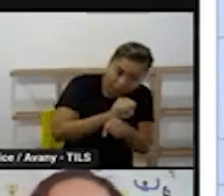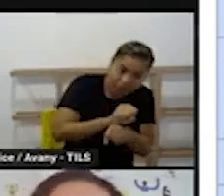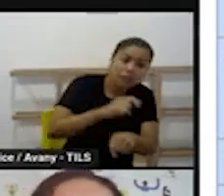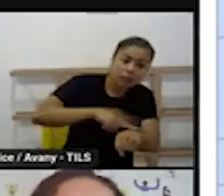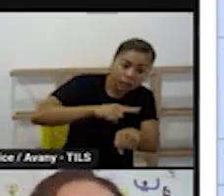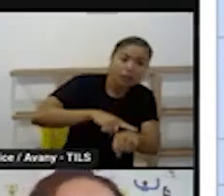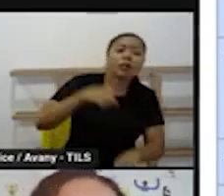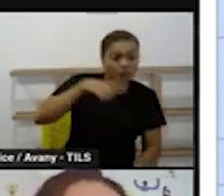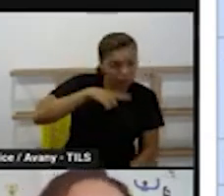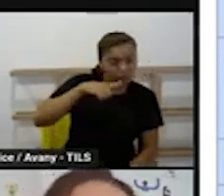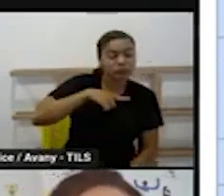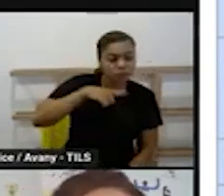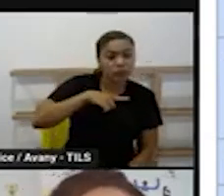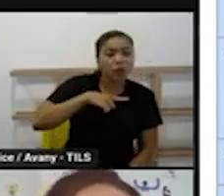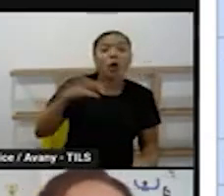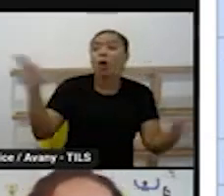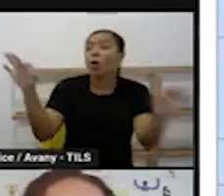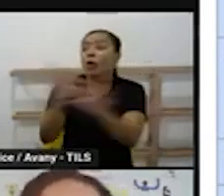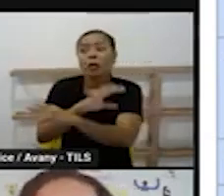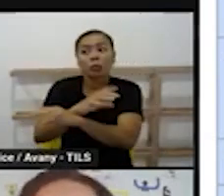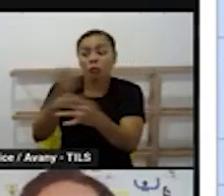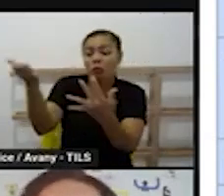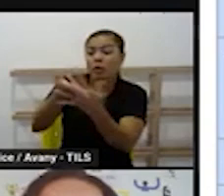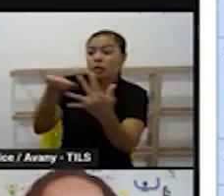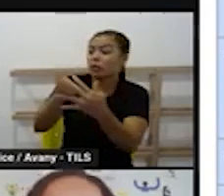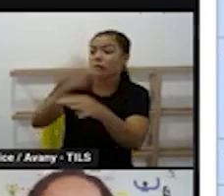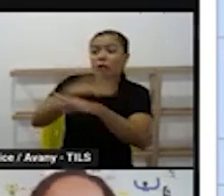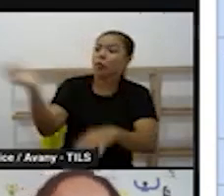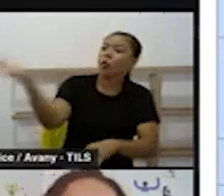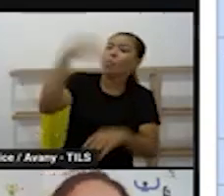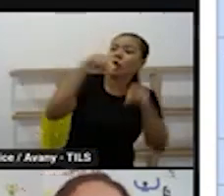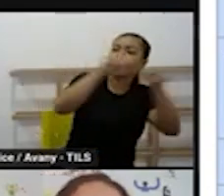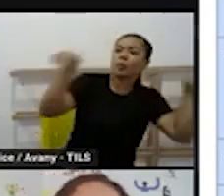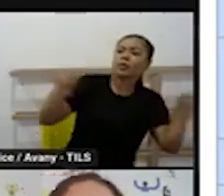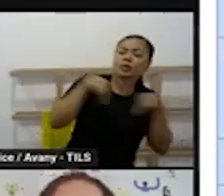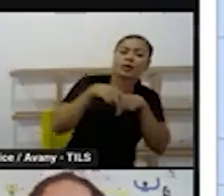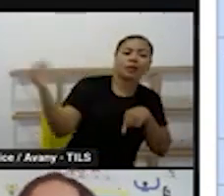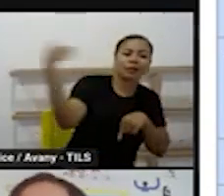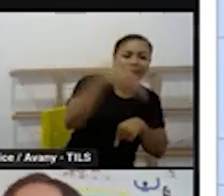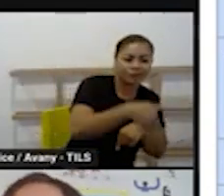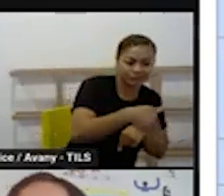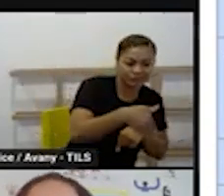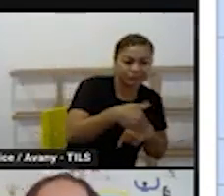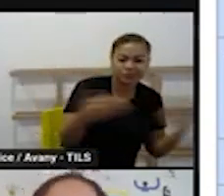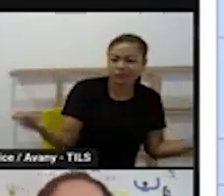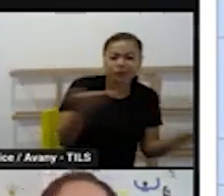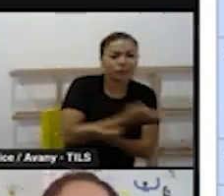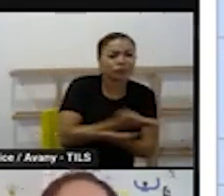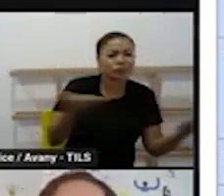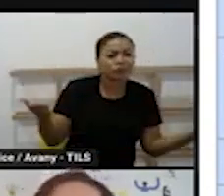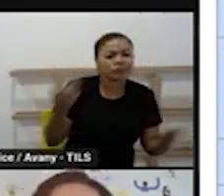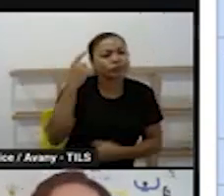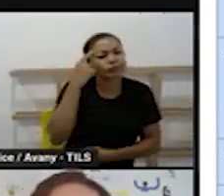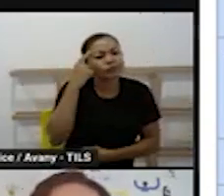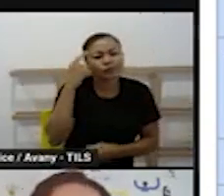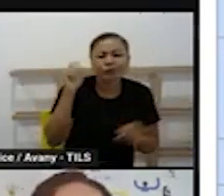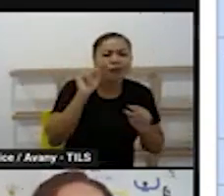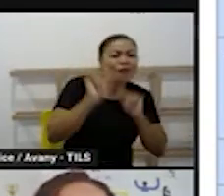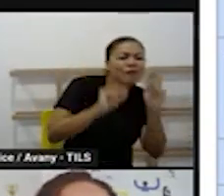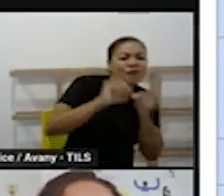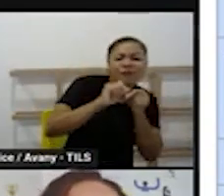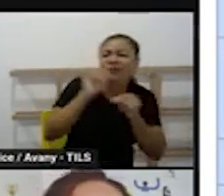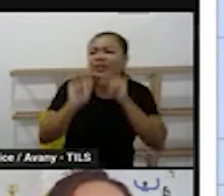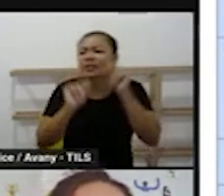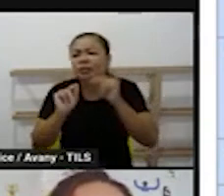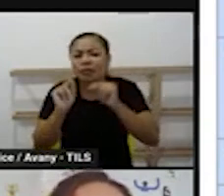assim ó agora está na hora de voltar para a sala então a gente também tem que pensar nesses momentos de transição de um tempo para o outro tá bom